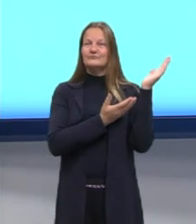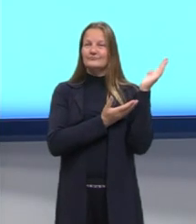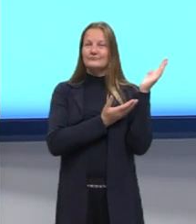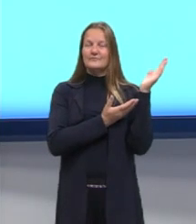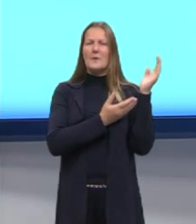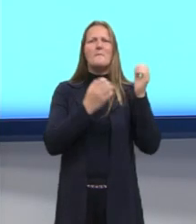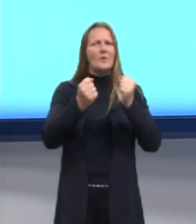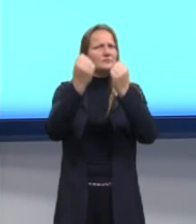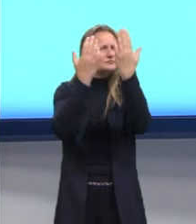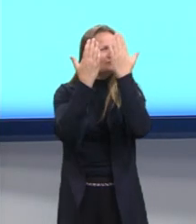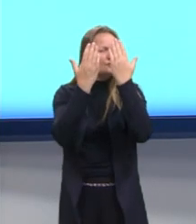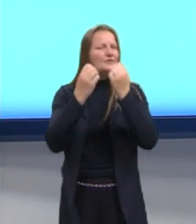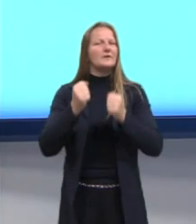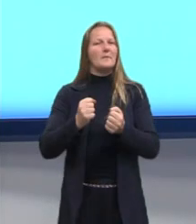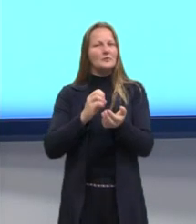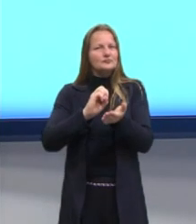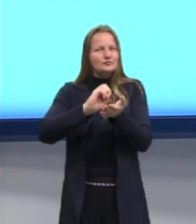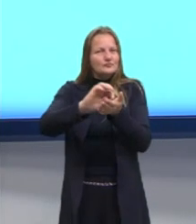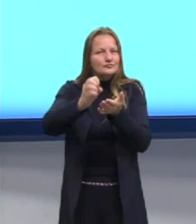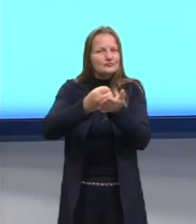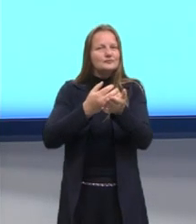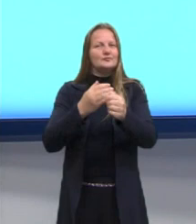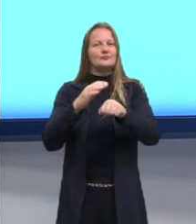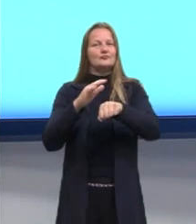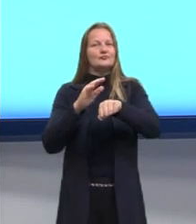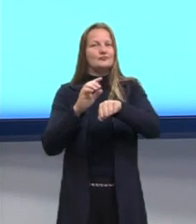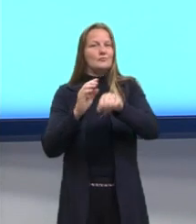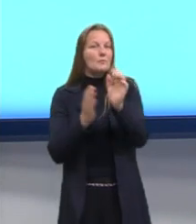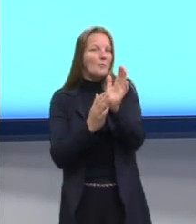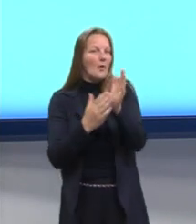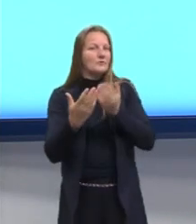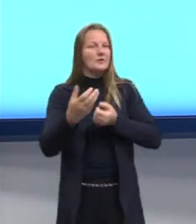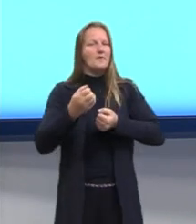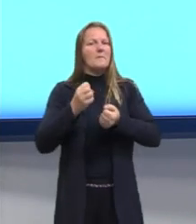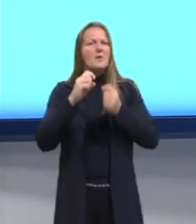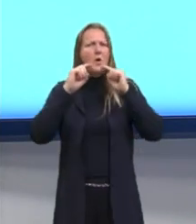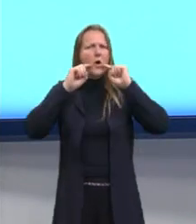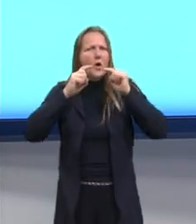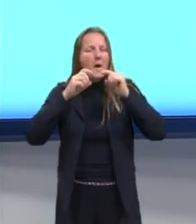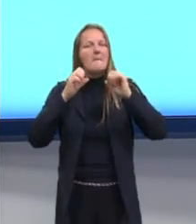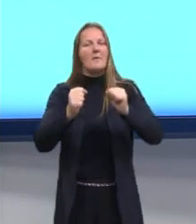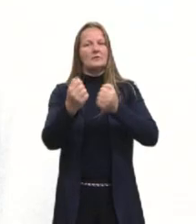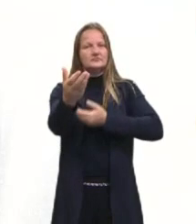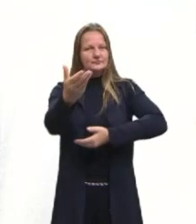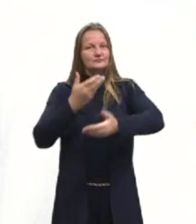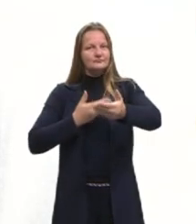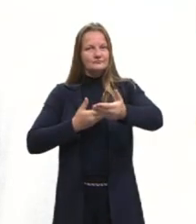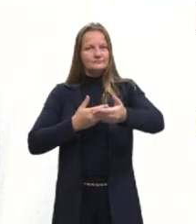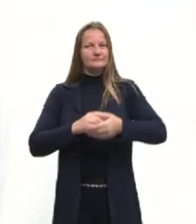alguma dúvida, alguma sugestão, alguma crítica, como vocês sabem, é tudo muito bem-vindo.